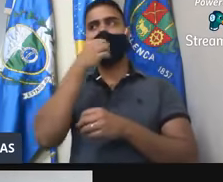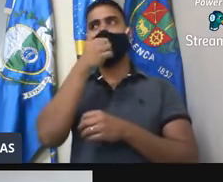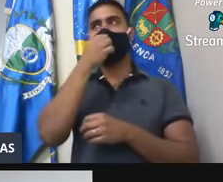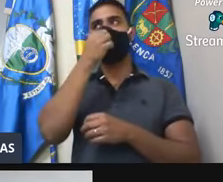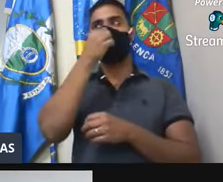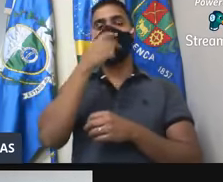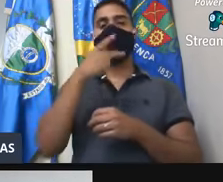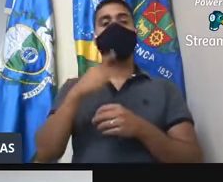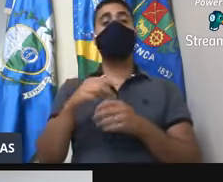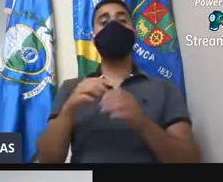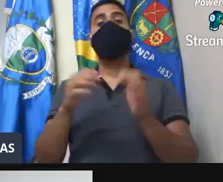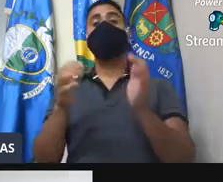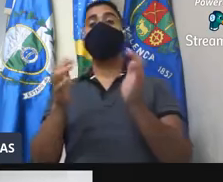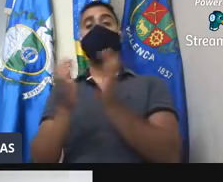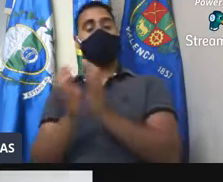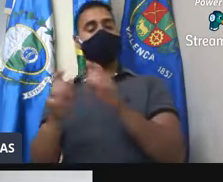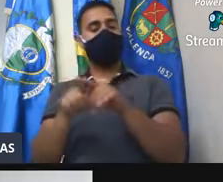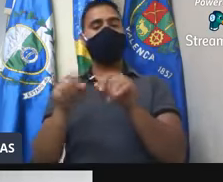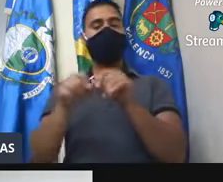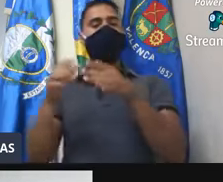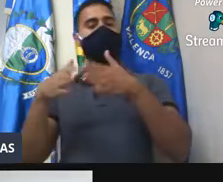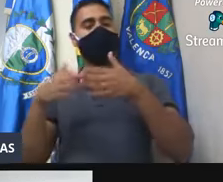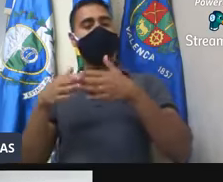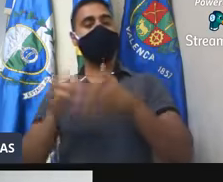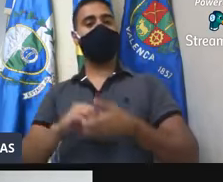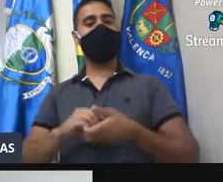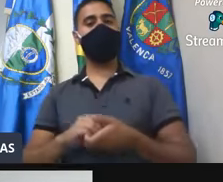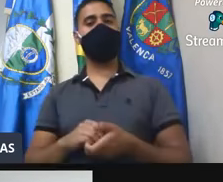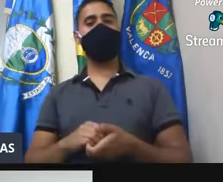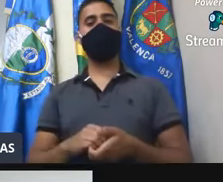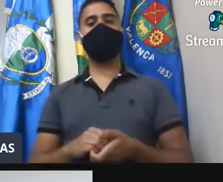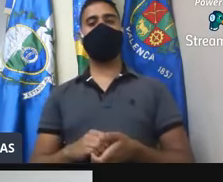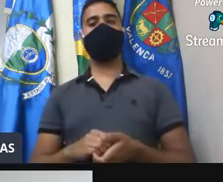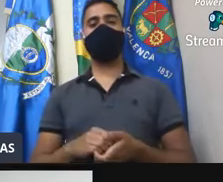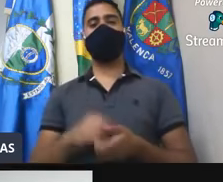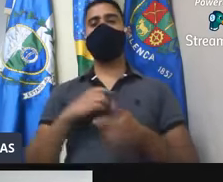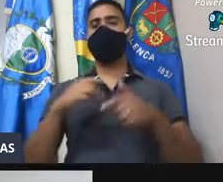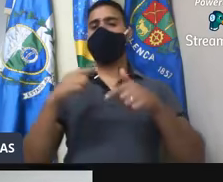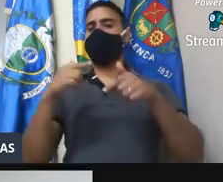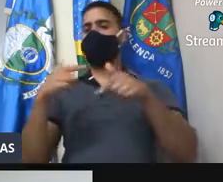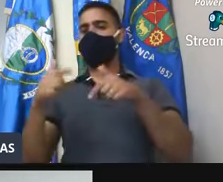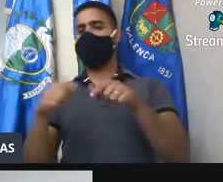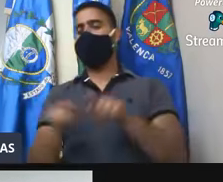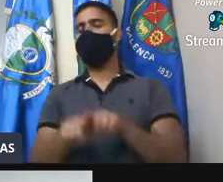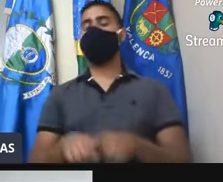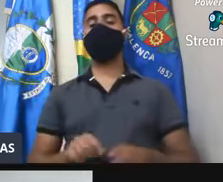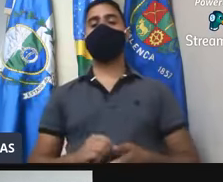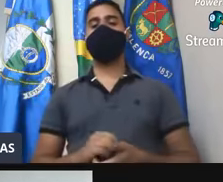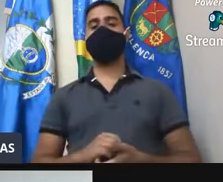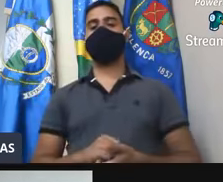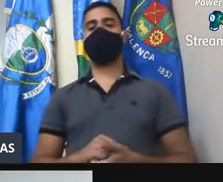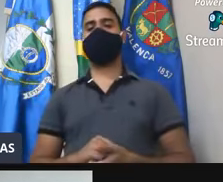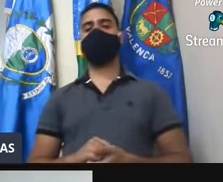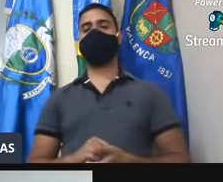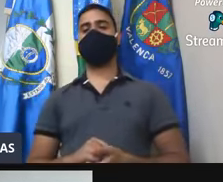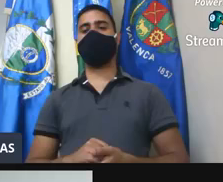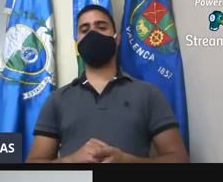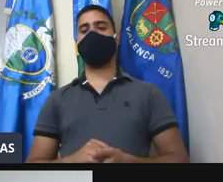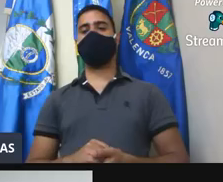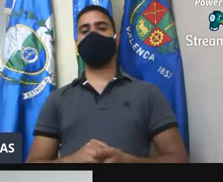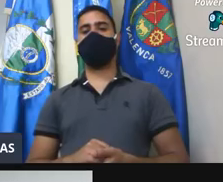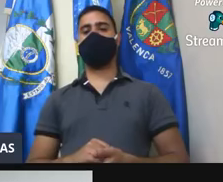se repete a partir de idênticas solicitações agora, contando com o empenho e dedicação do lixo e representante de Valença. Sala de sessões, 6 de agosto, vereador